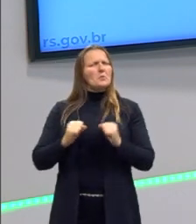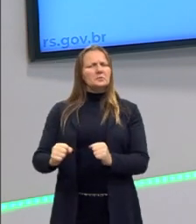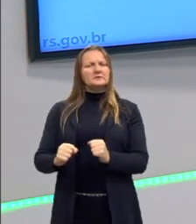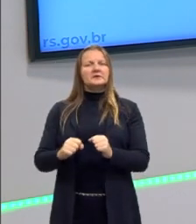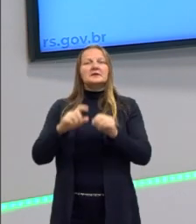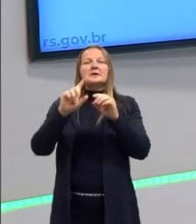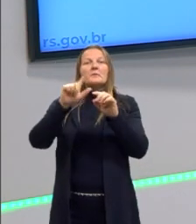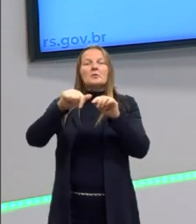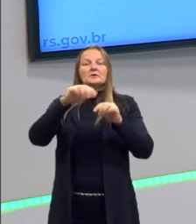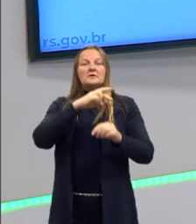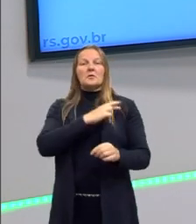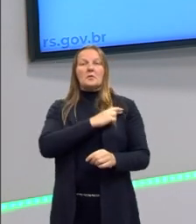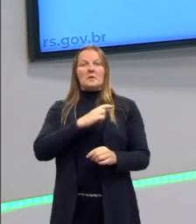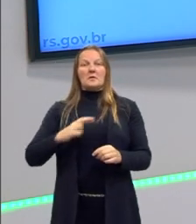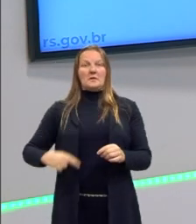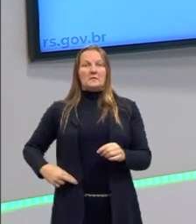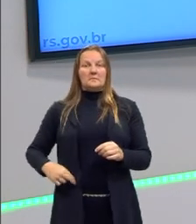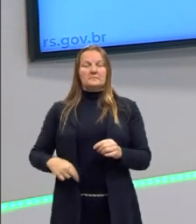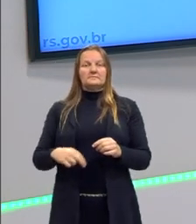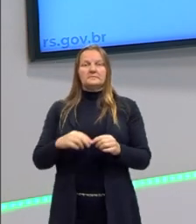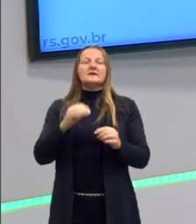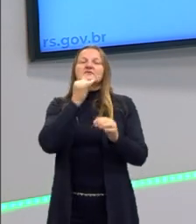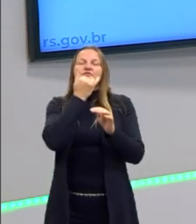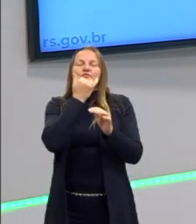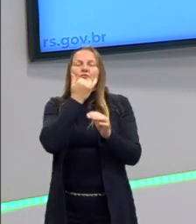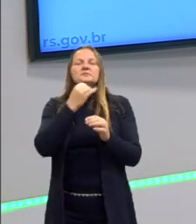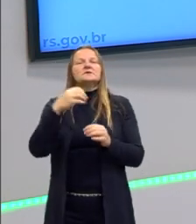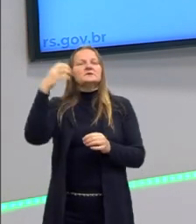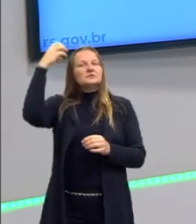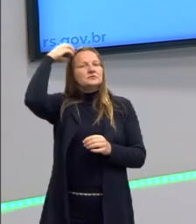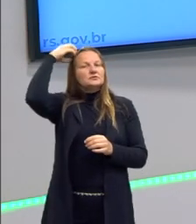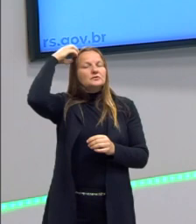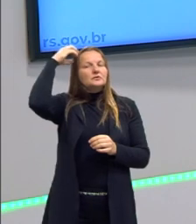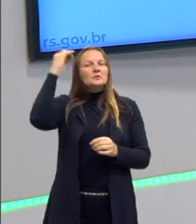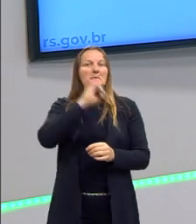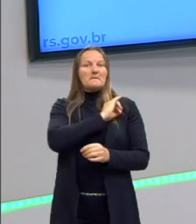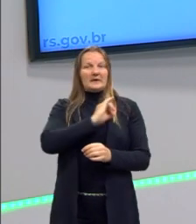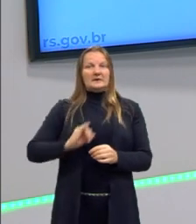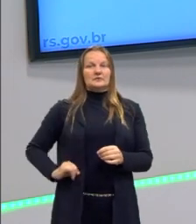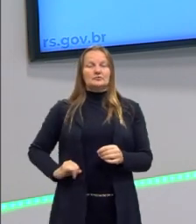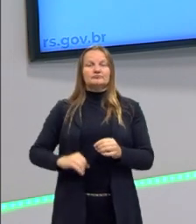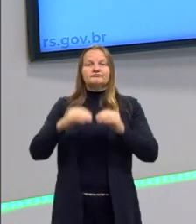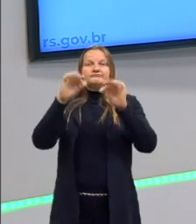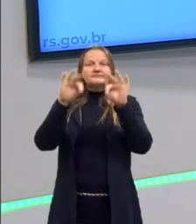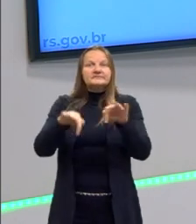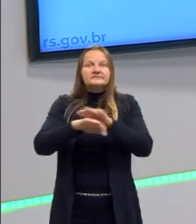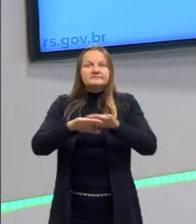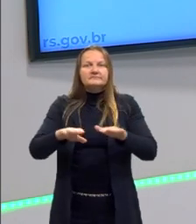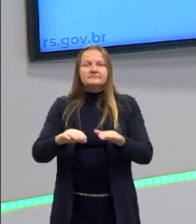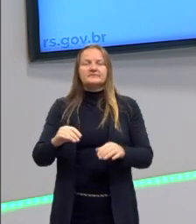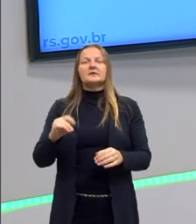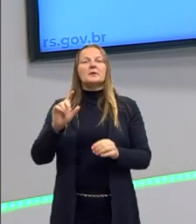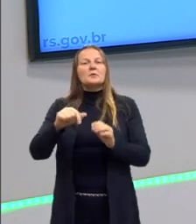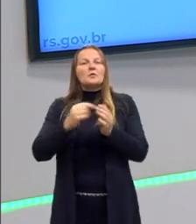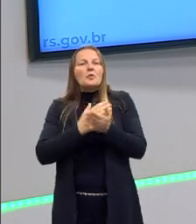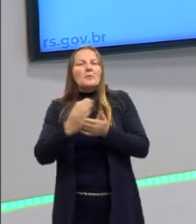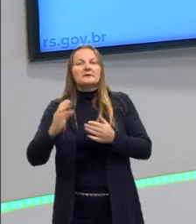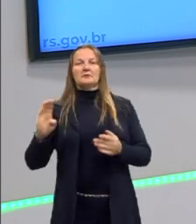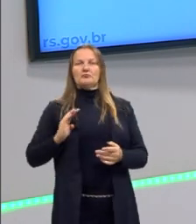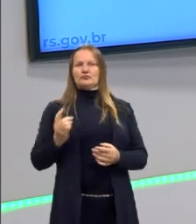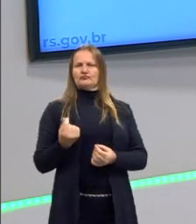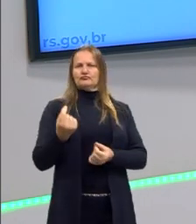monarquias, ou enfim, começa a entrar o poder da burguesia, que é o Estado moderno que está,